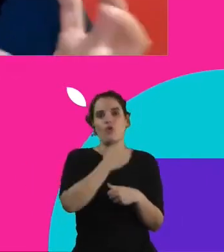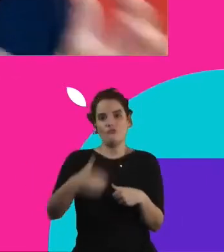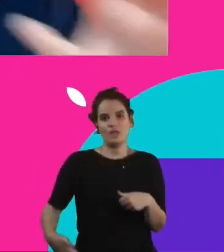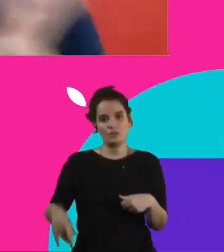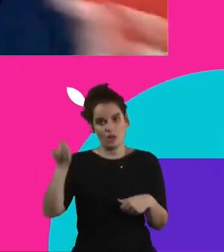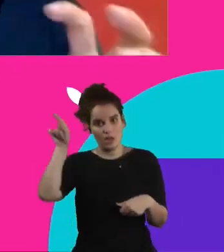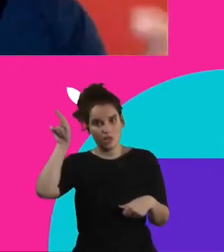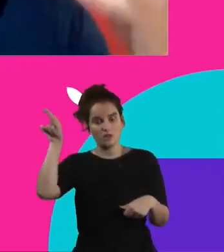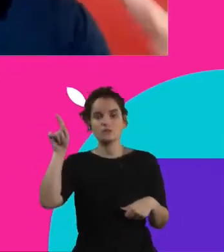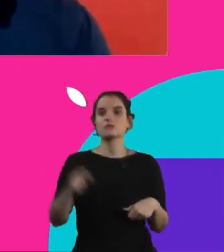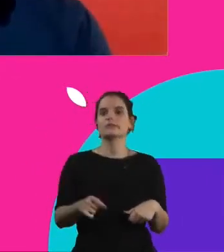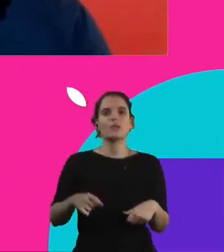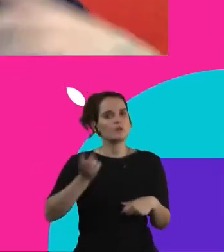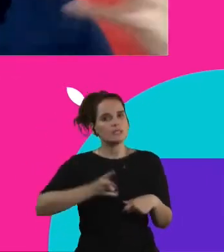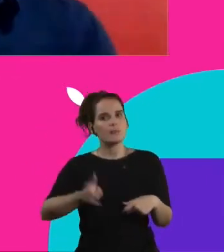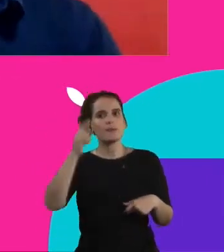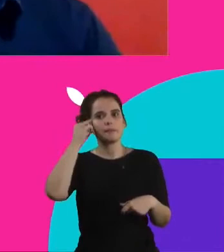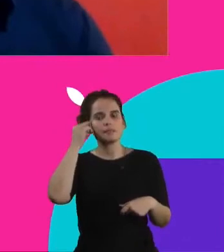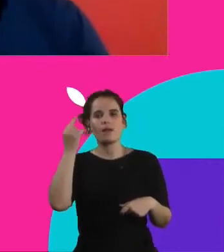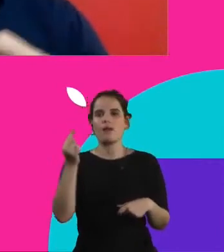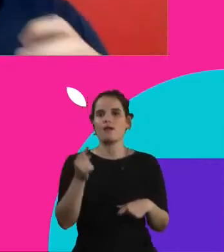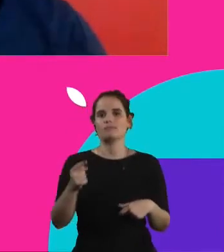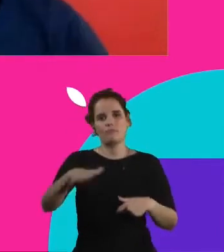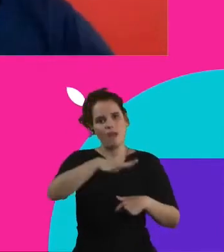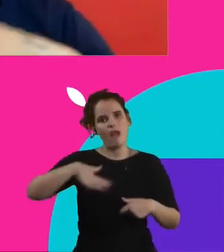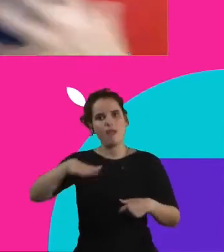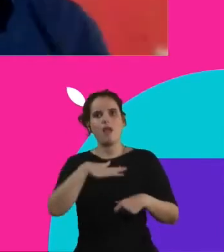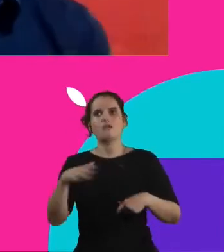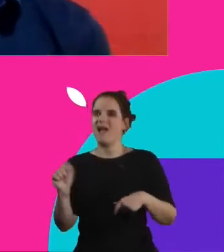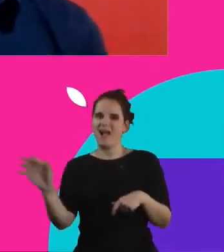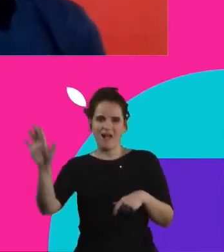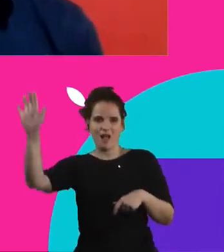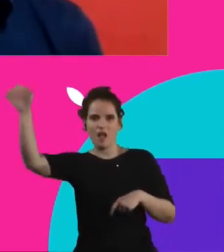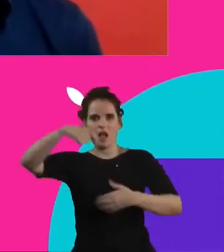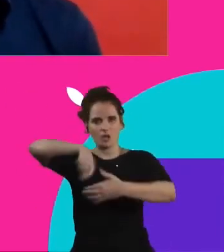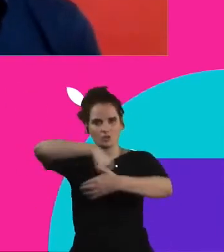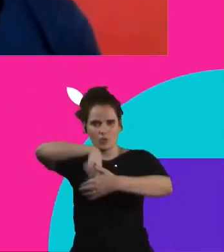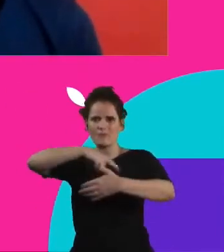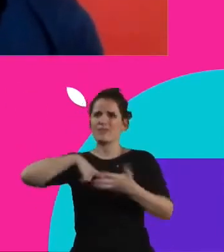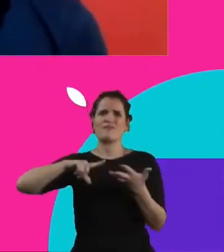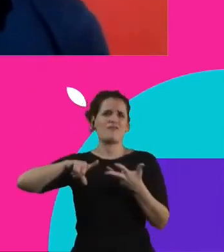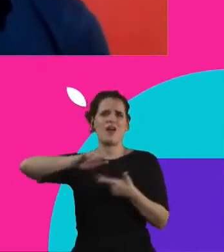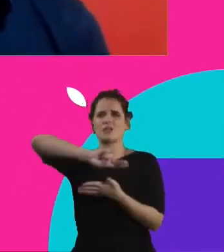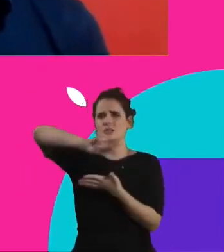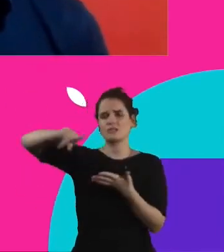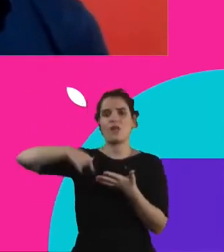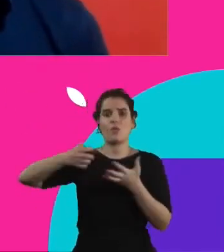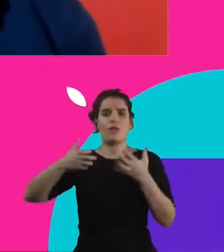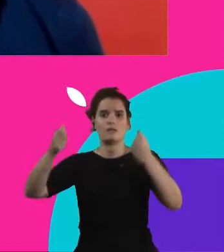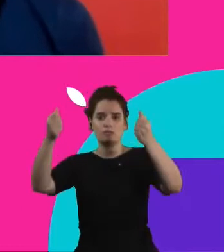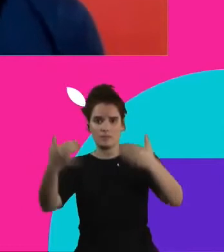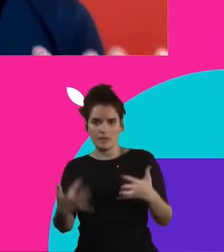vejo que essas iniciativas e gastromotivas e gastronomia periférica, e são tantos outros que eu gostaria de citar aqui,